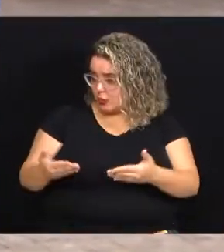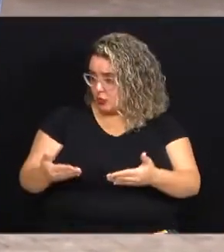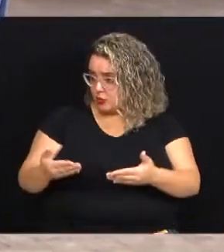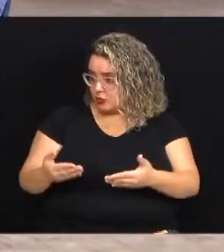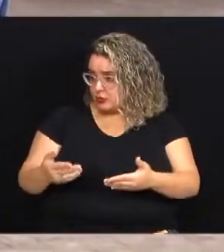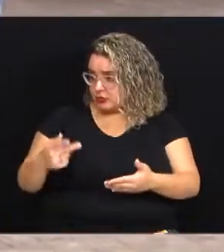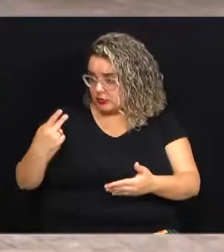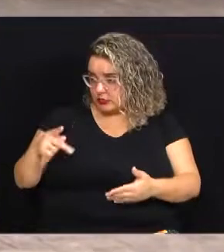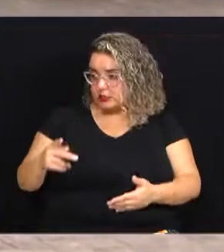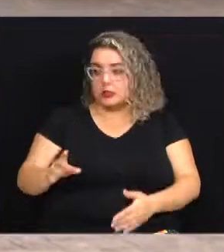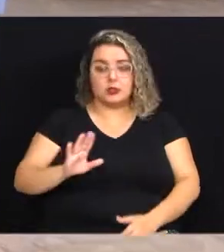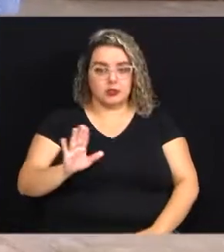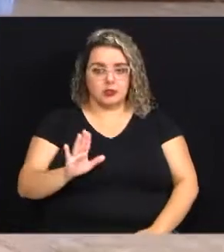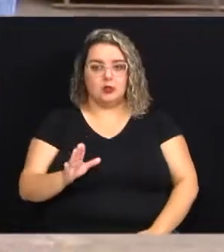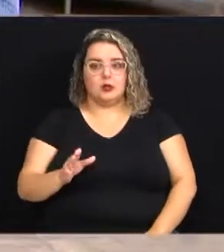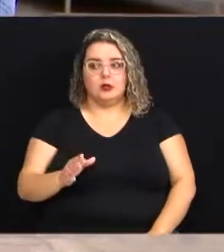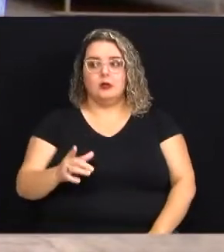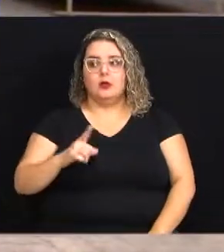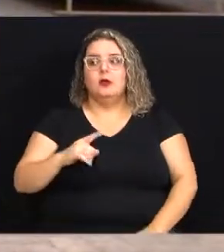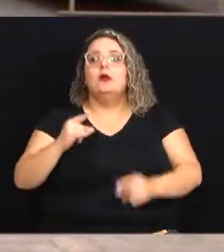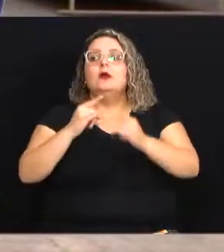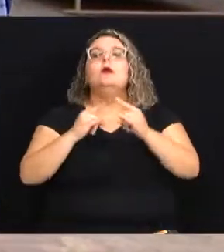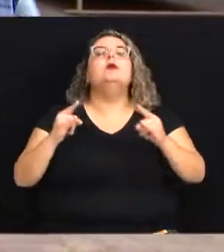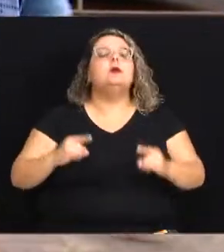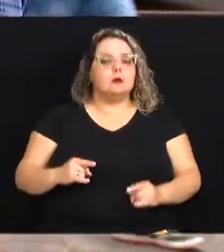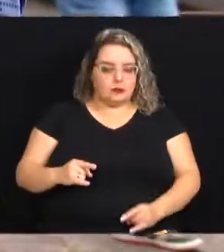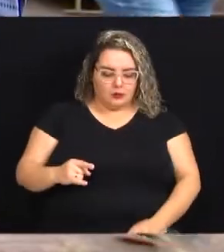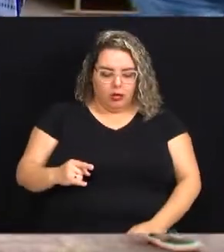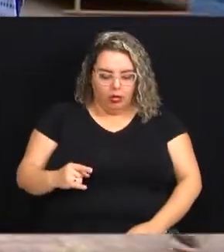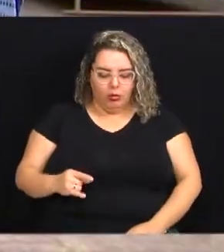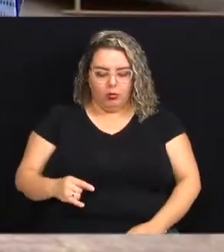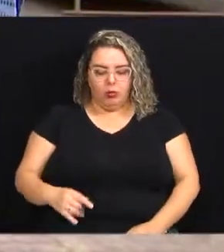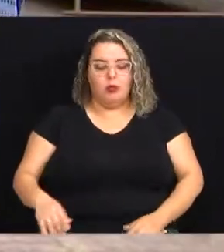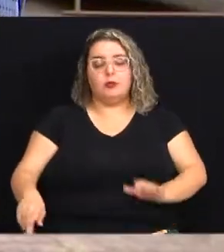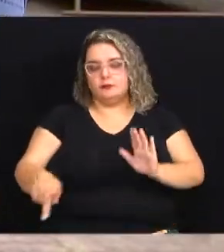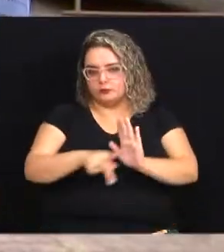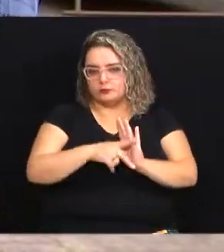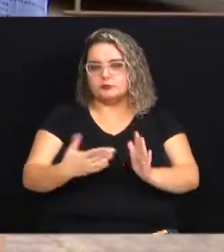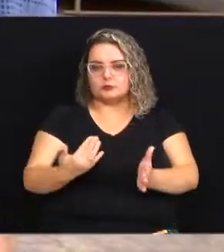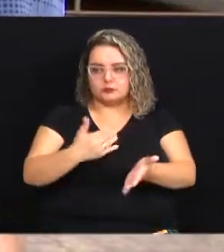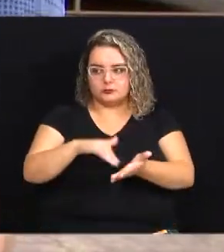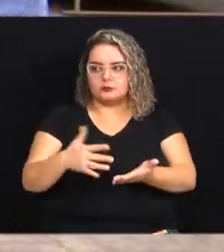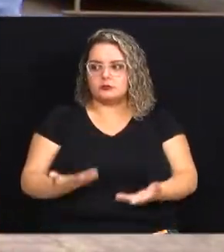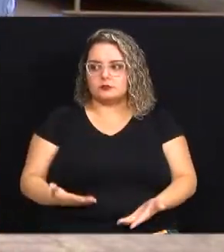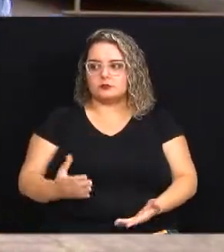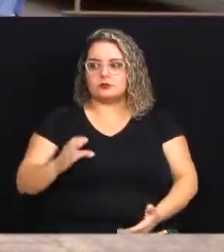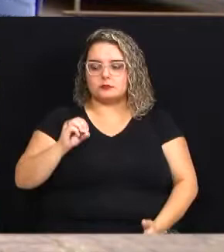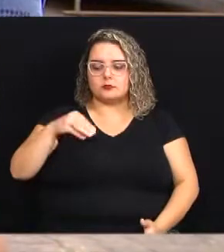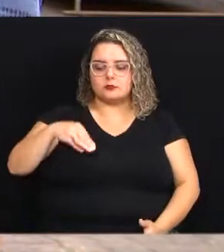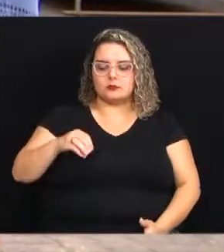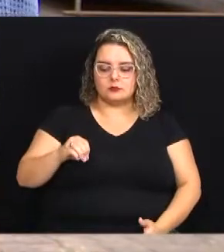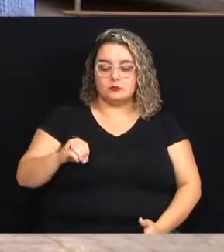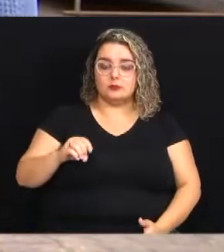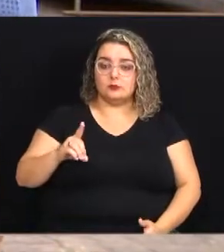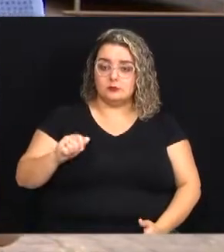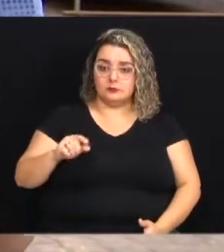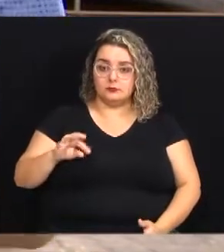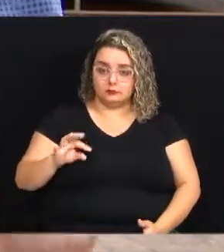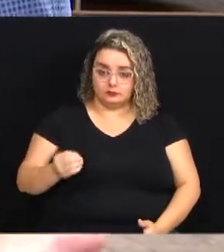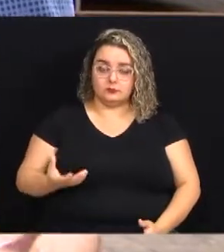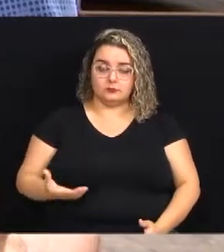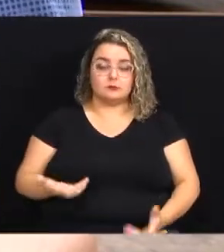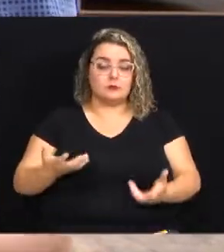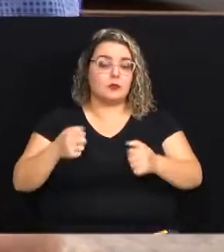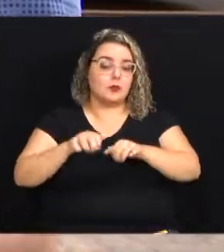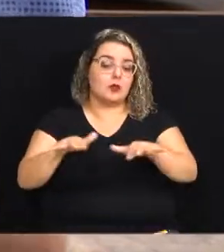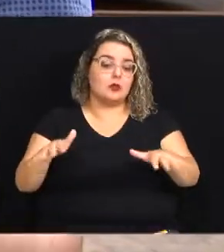barracas são deles? Não, a gente tem também barracas que já pertencem à secretaria que nós fazemos até o comodato com a pessoa só que nós queremos